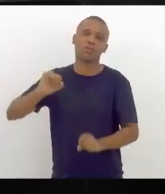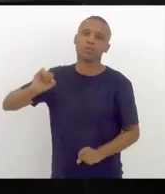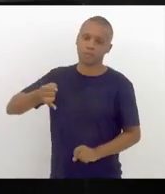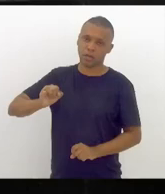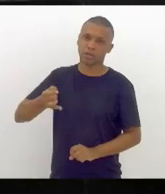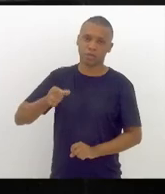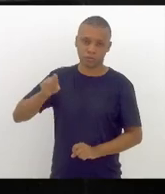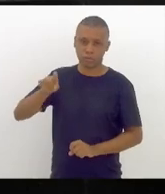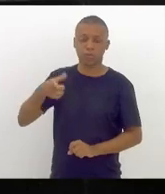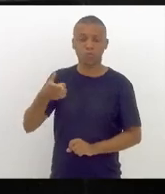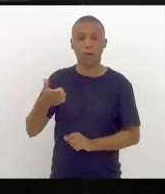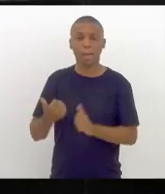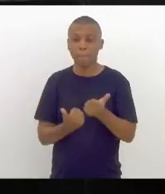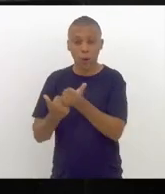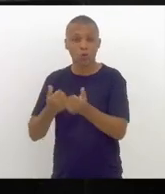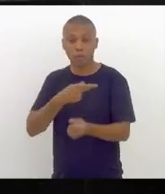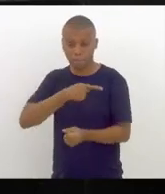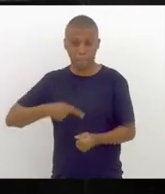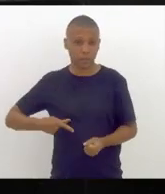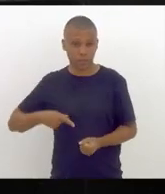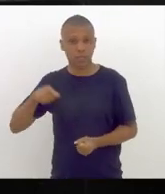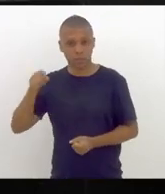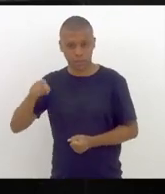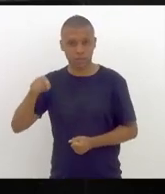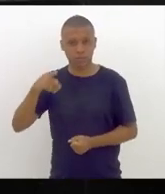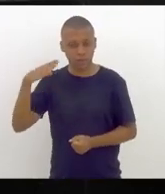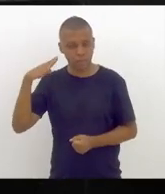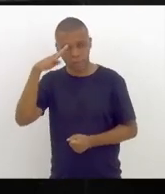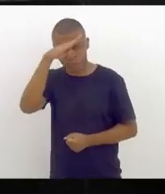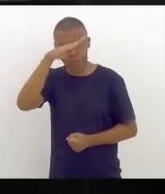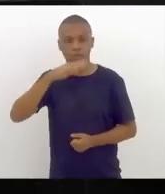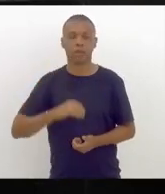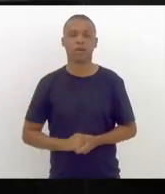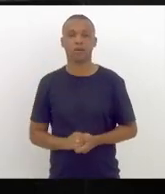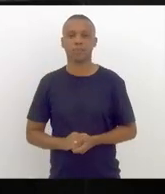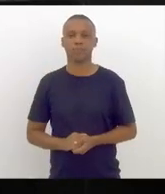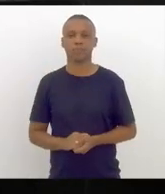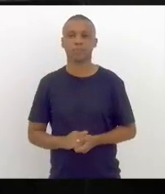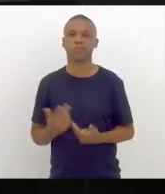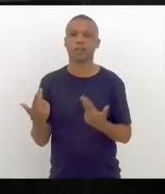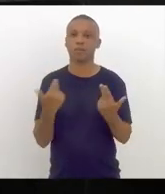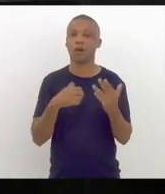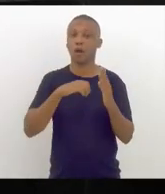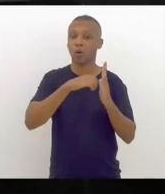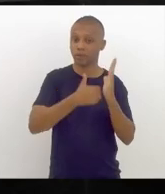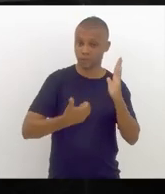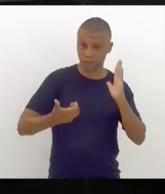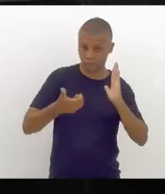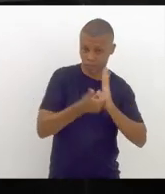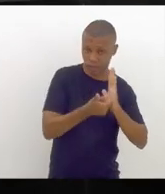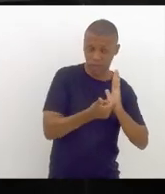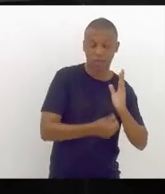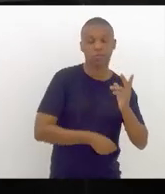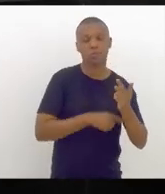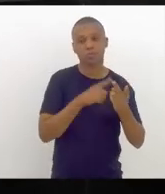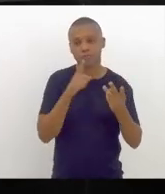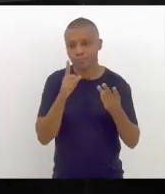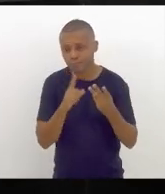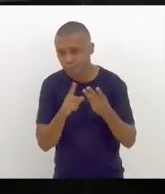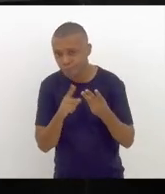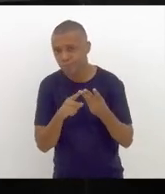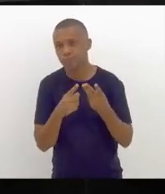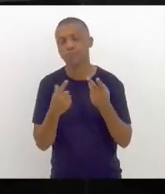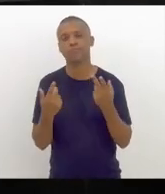do presidente Jair Bolsonaro, assim como o Senado Federal, assim como